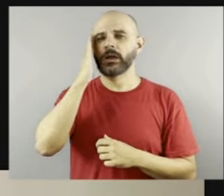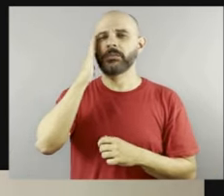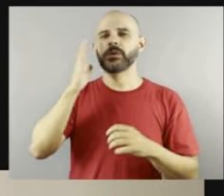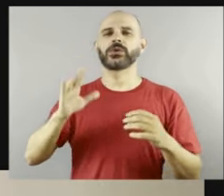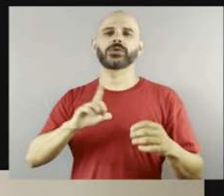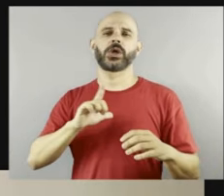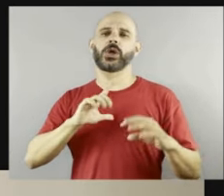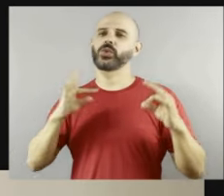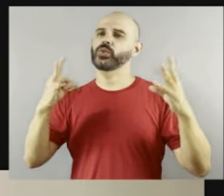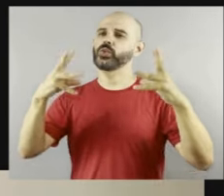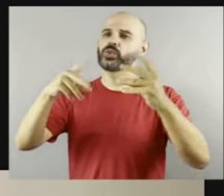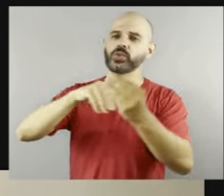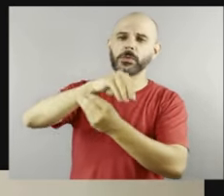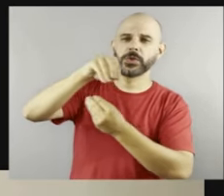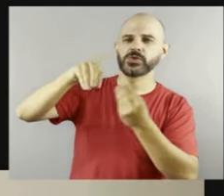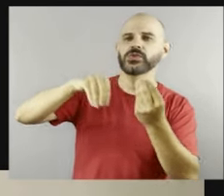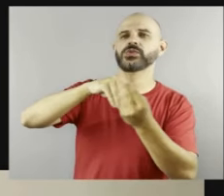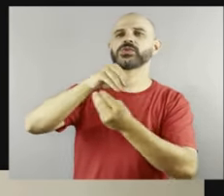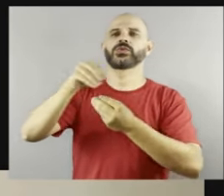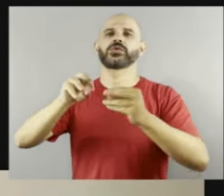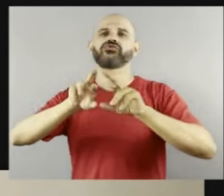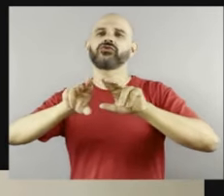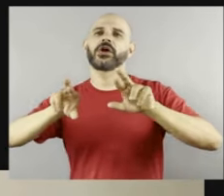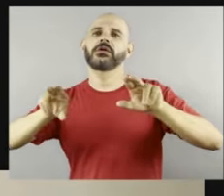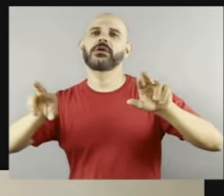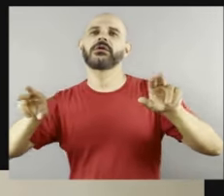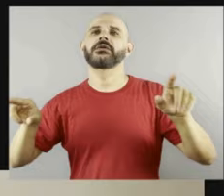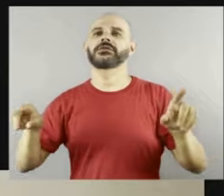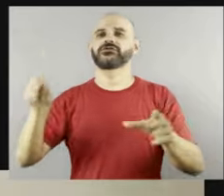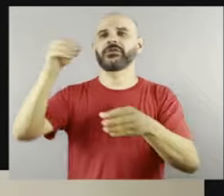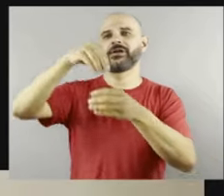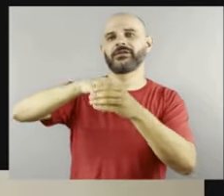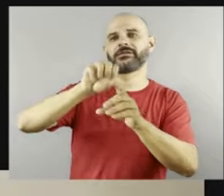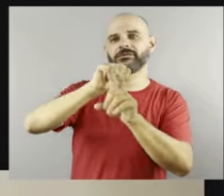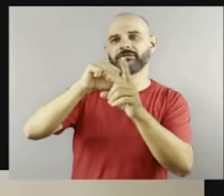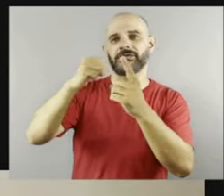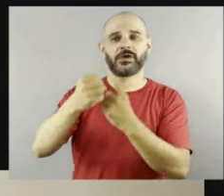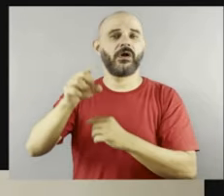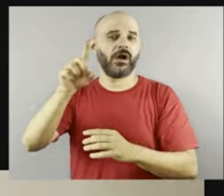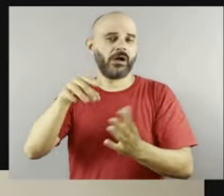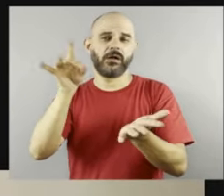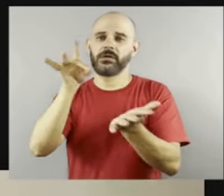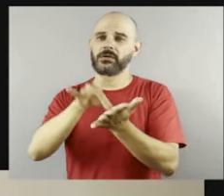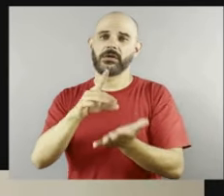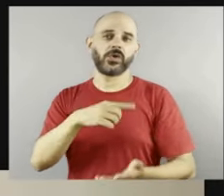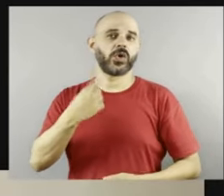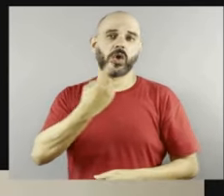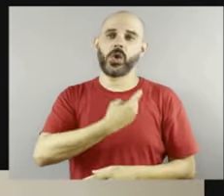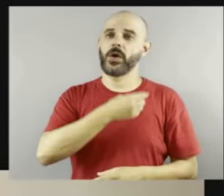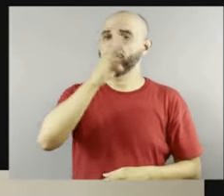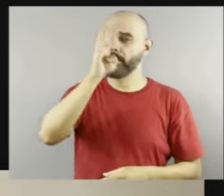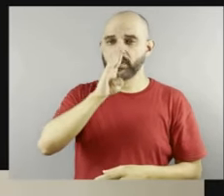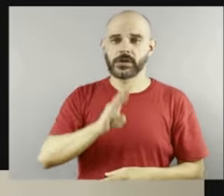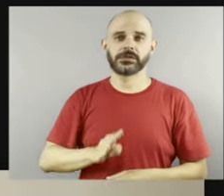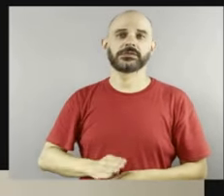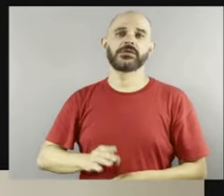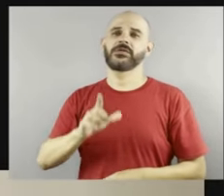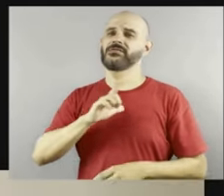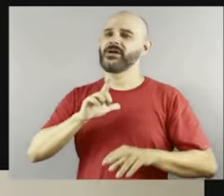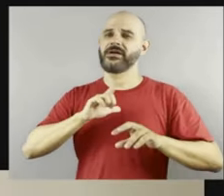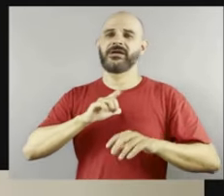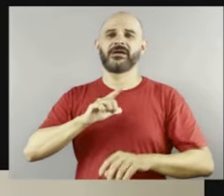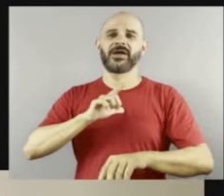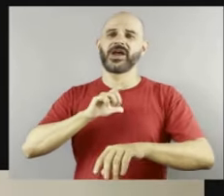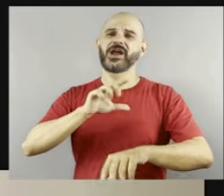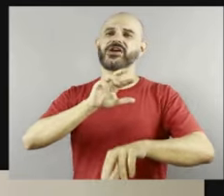essa é a realidade. Nós, no Brasil, somos um país absolutamente diverso e não é justo, né, que